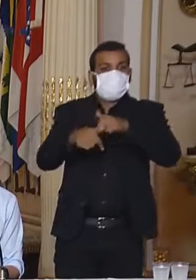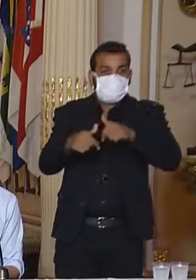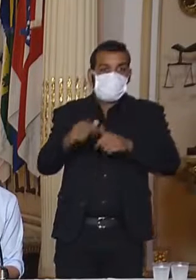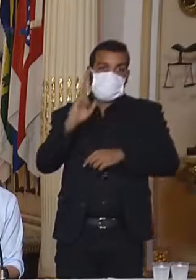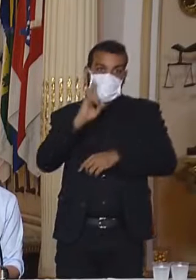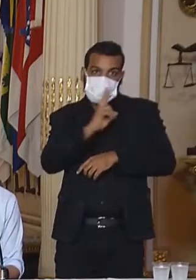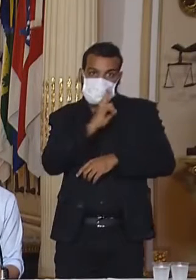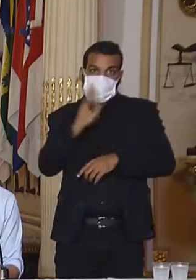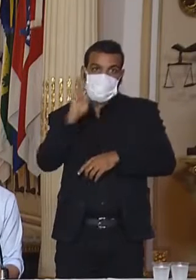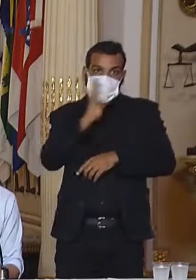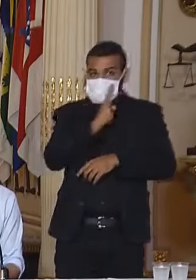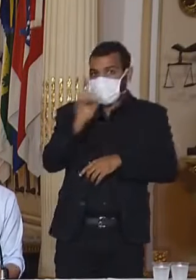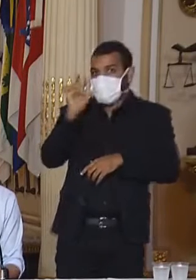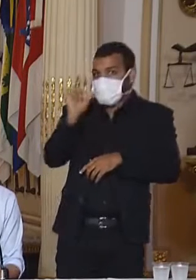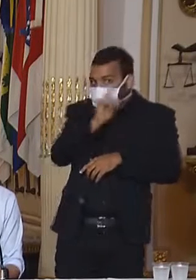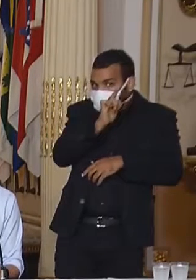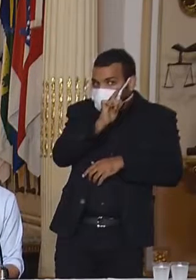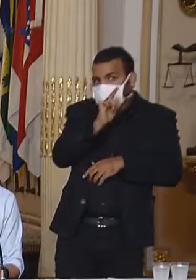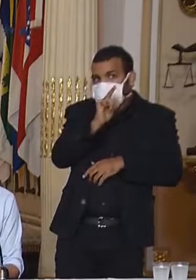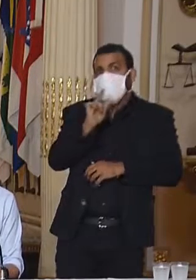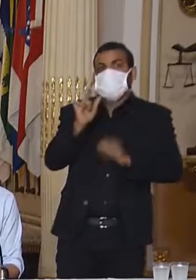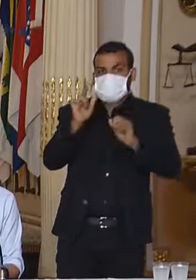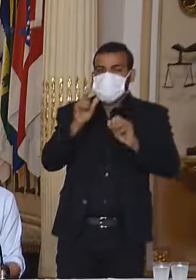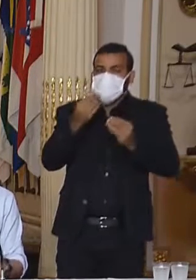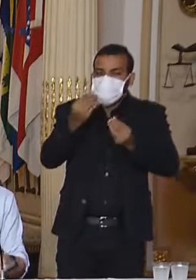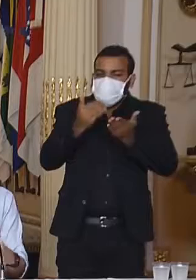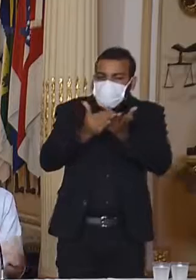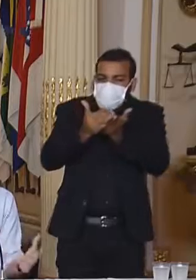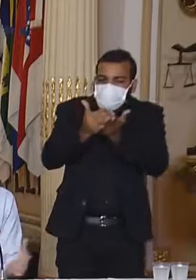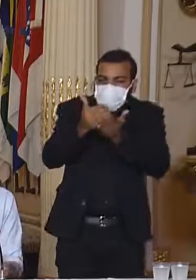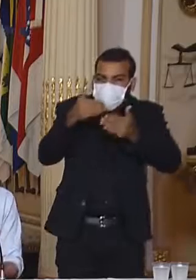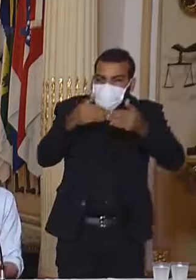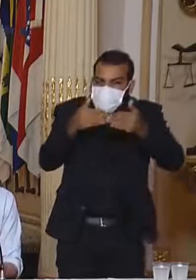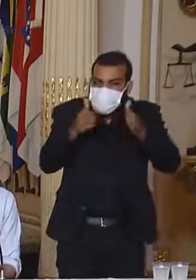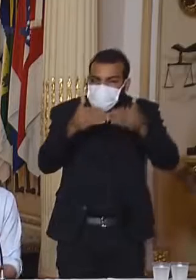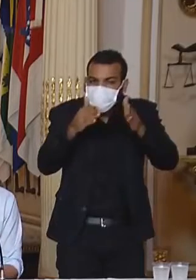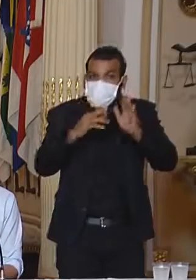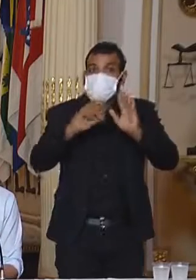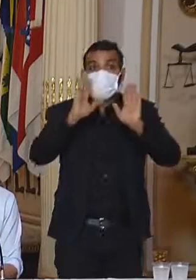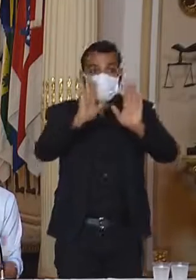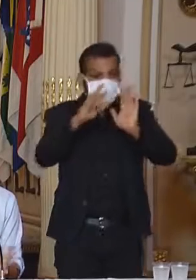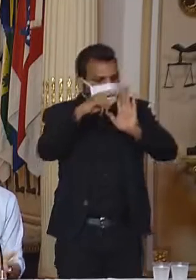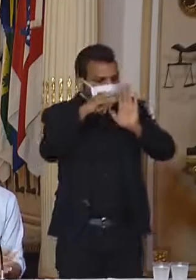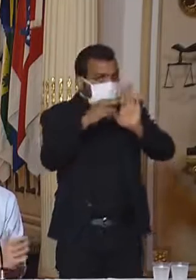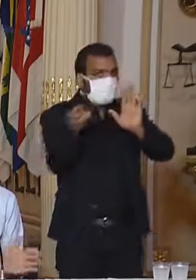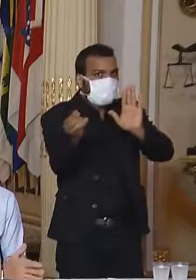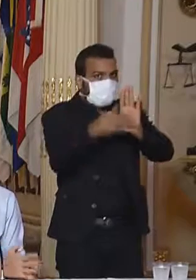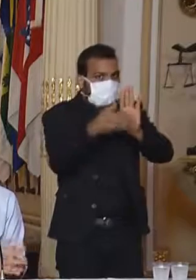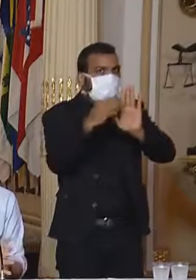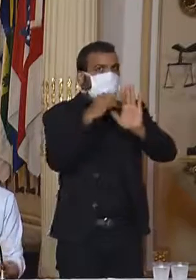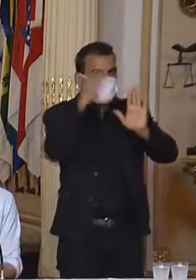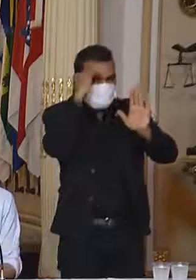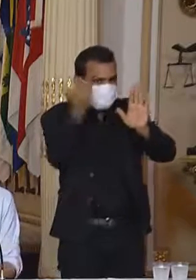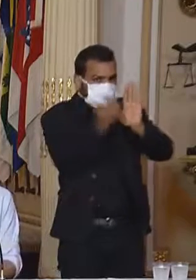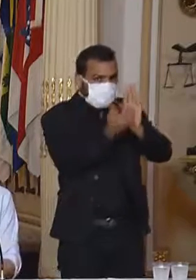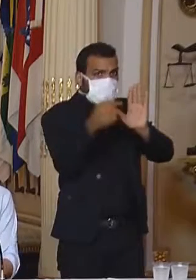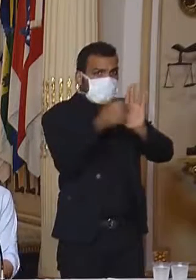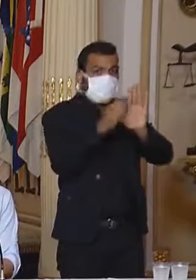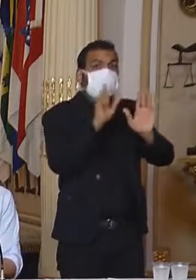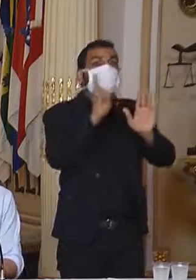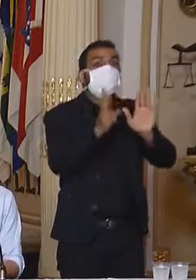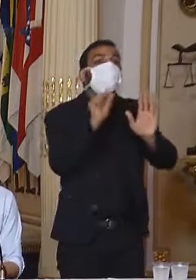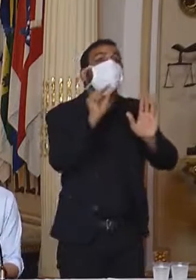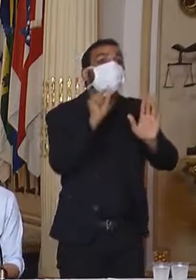bares e lanchonetes vão começar a ser flexibilizados com novos protocolos, obedecendo sempre os eixos de distanciamento